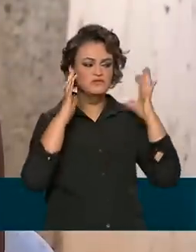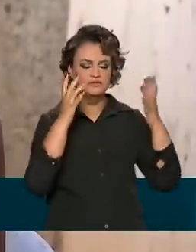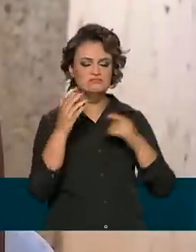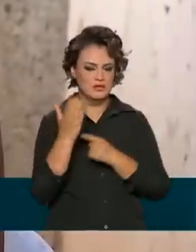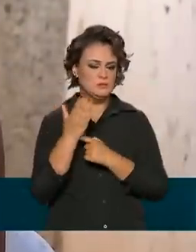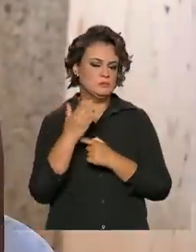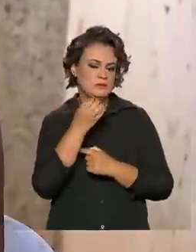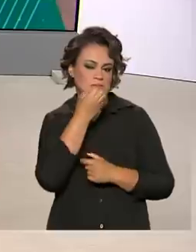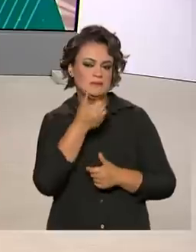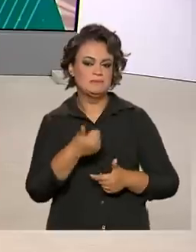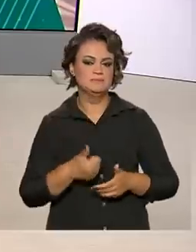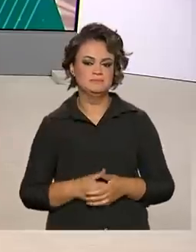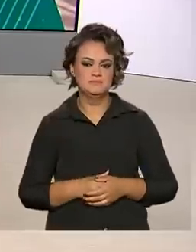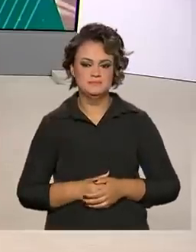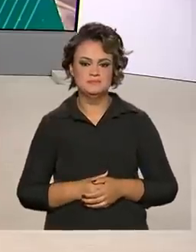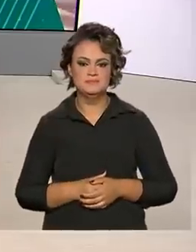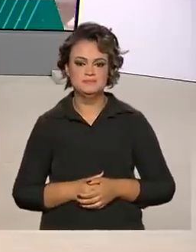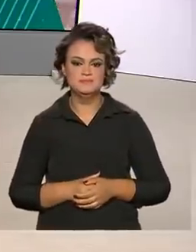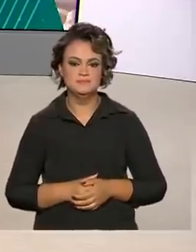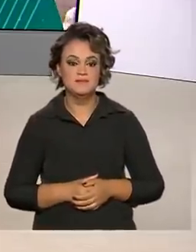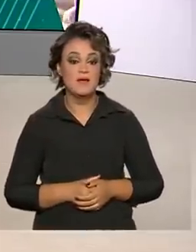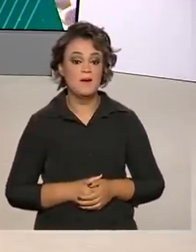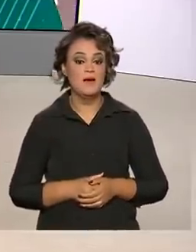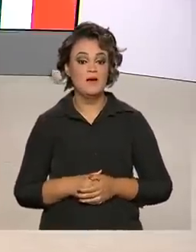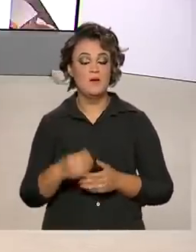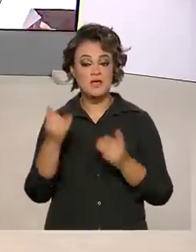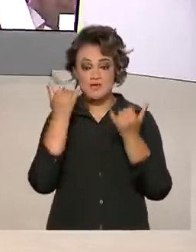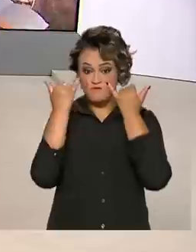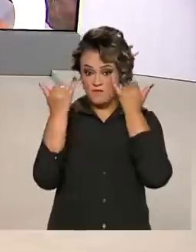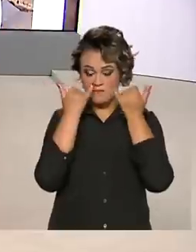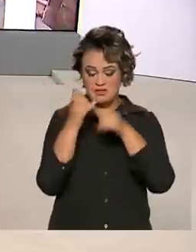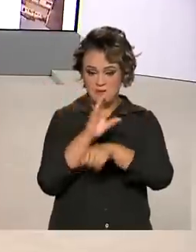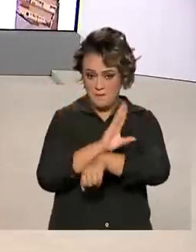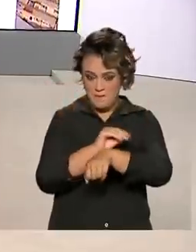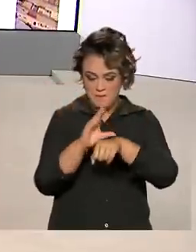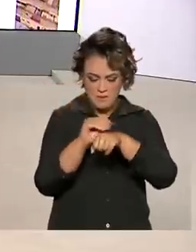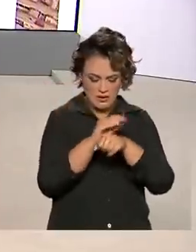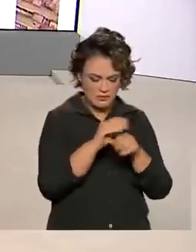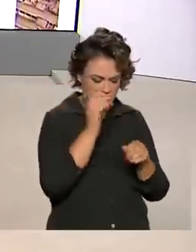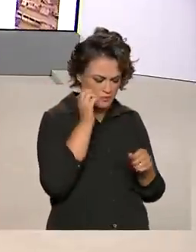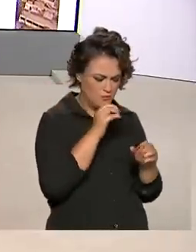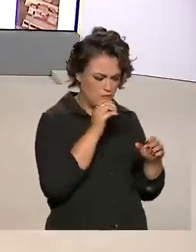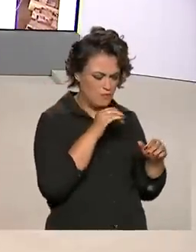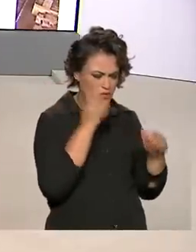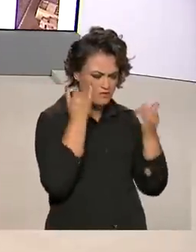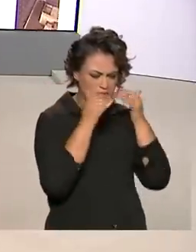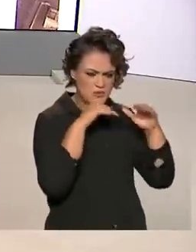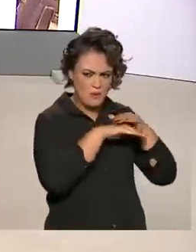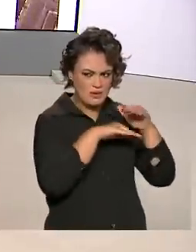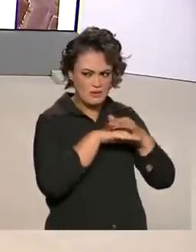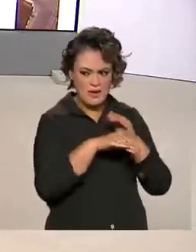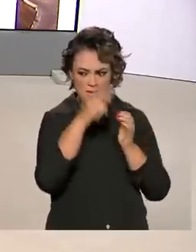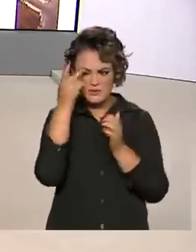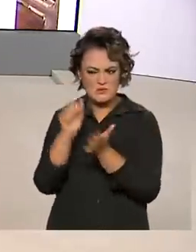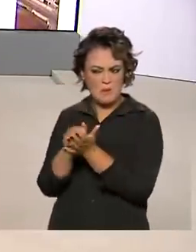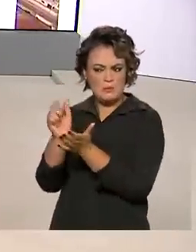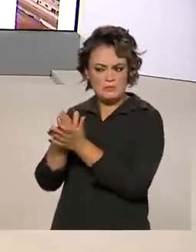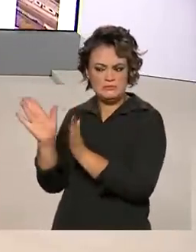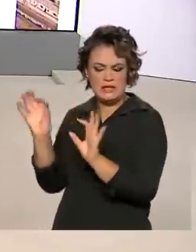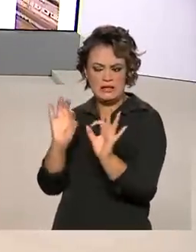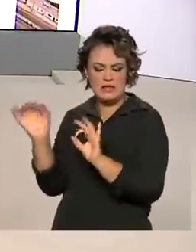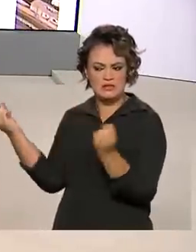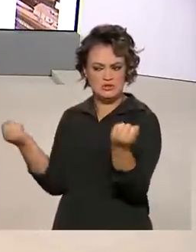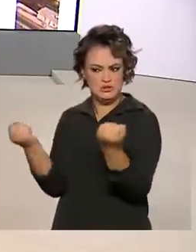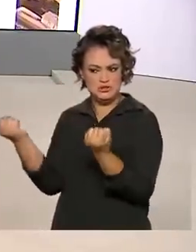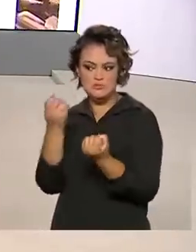ajudinha boa. Um banco de dados para recompensar bons motoristas, que não levam multa a pelo